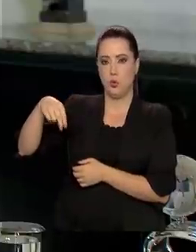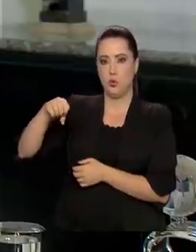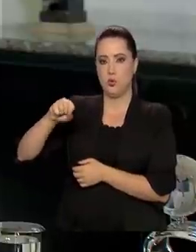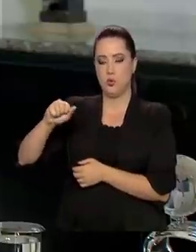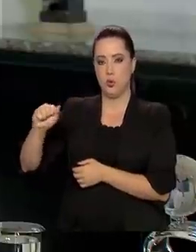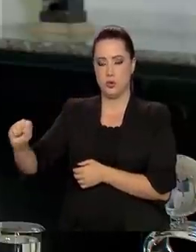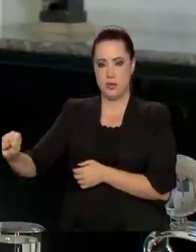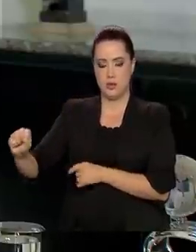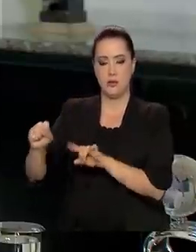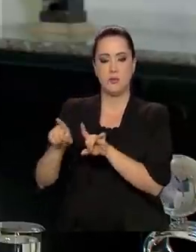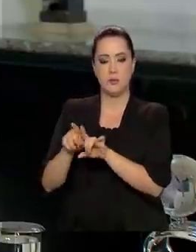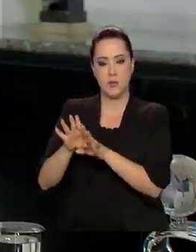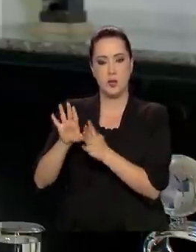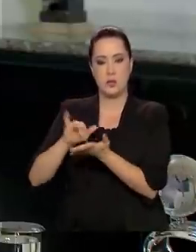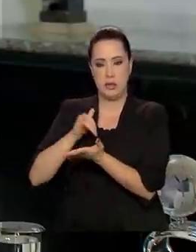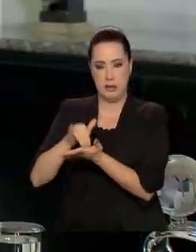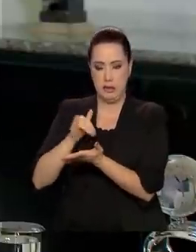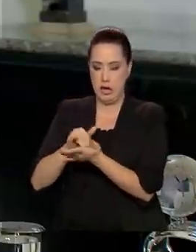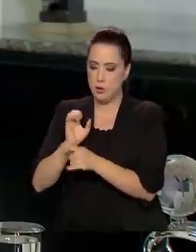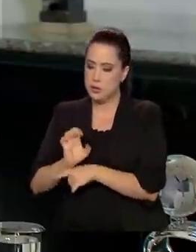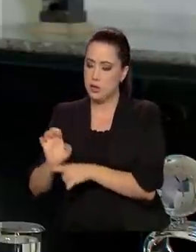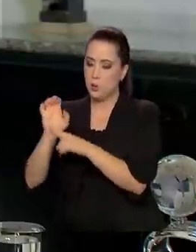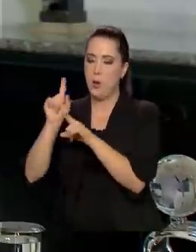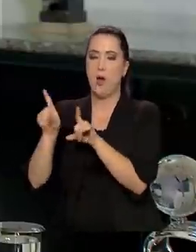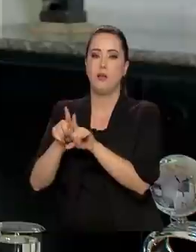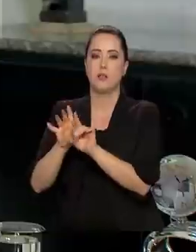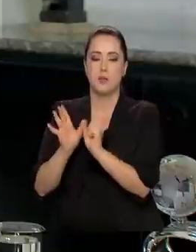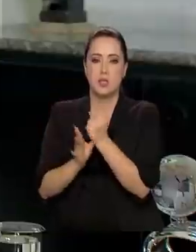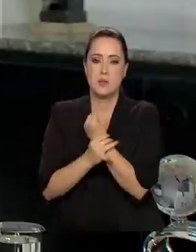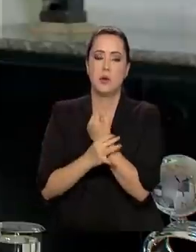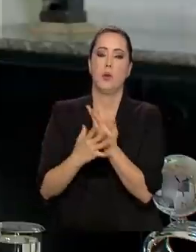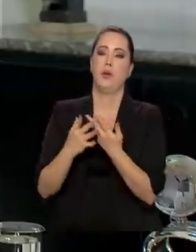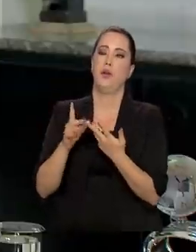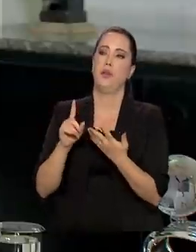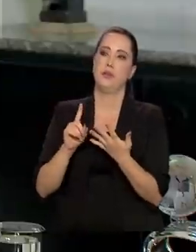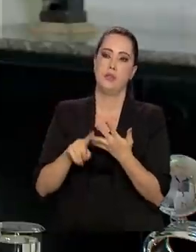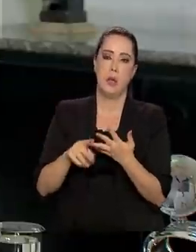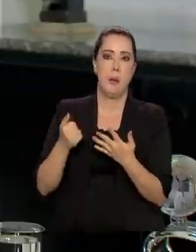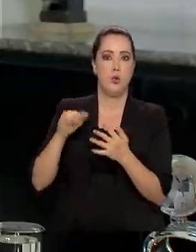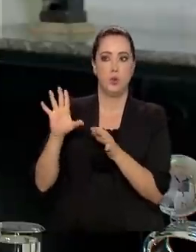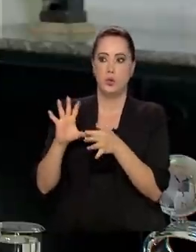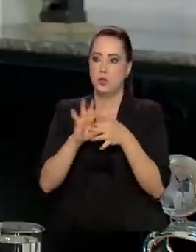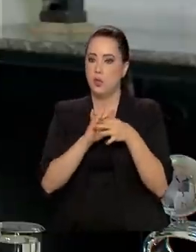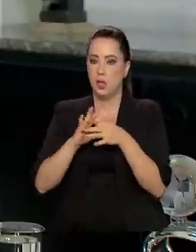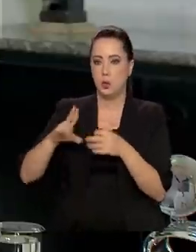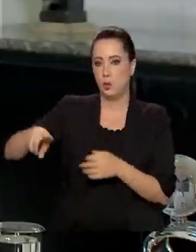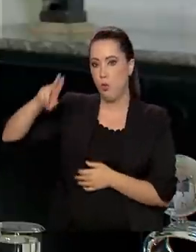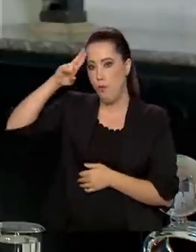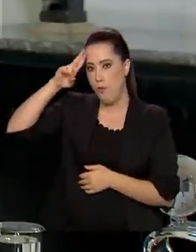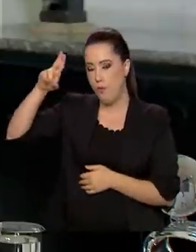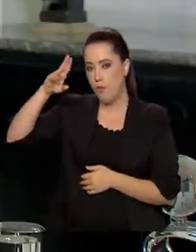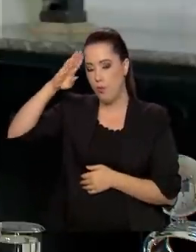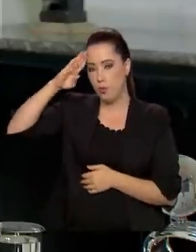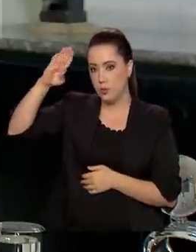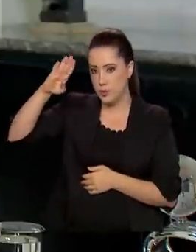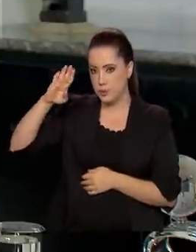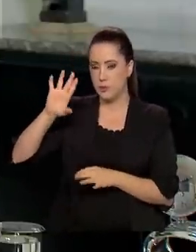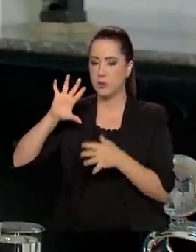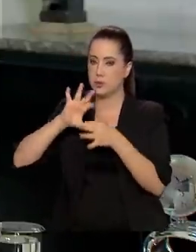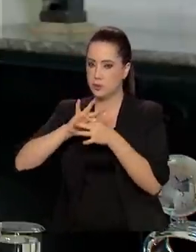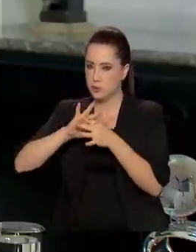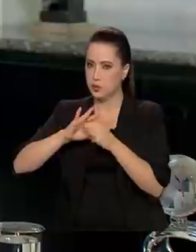Estado de Saúde, mais secretários de Segurança, mais Forças Armadas, todos sentados,